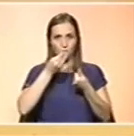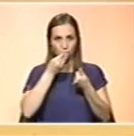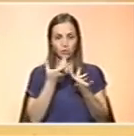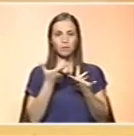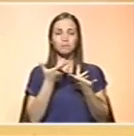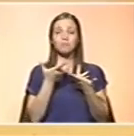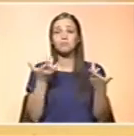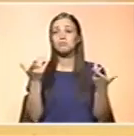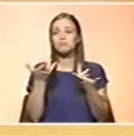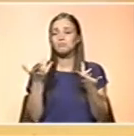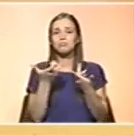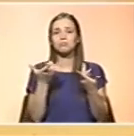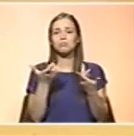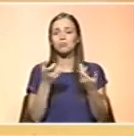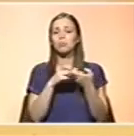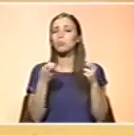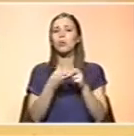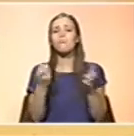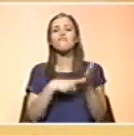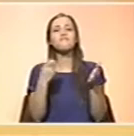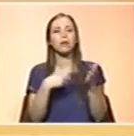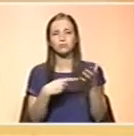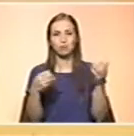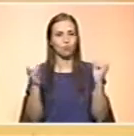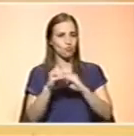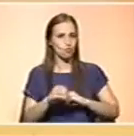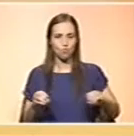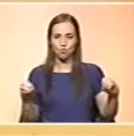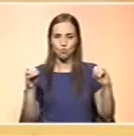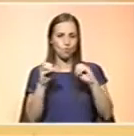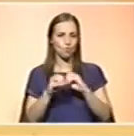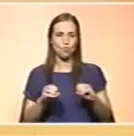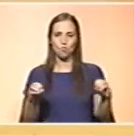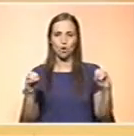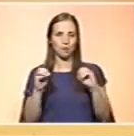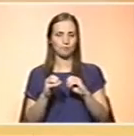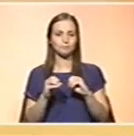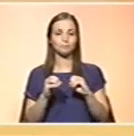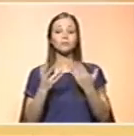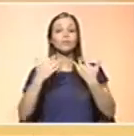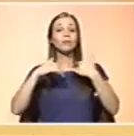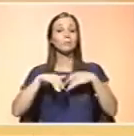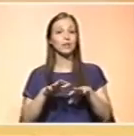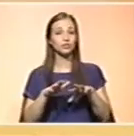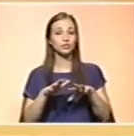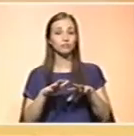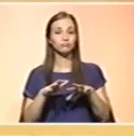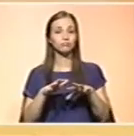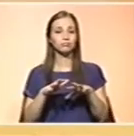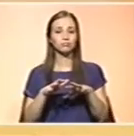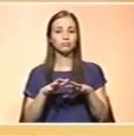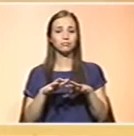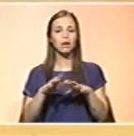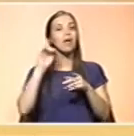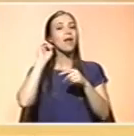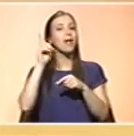não surgem carências de nenhum tipo de nutrientes. Mas, para que isso aconteça, é importante que